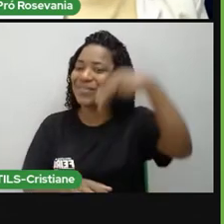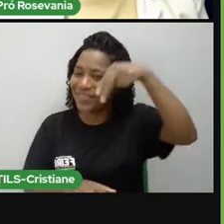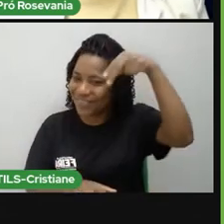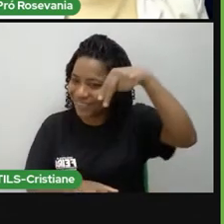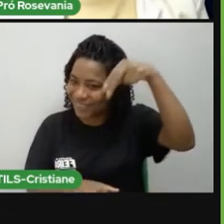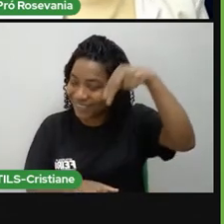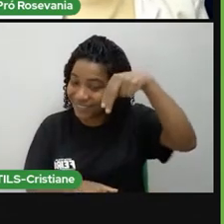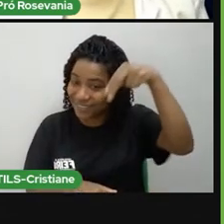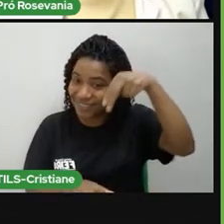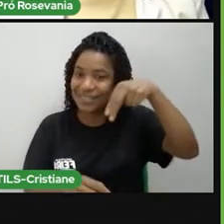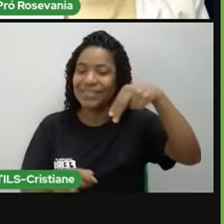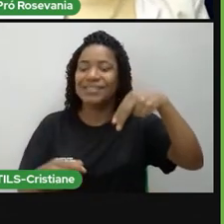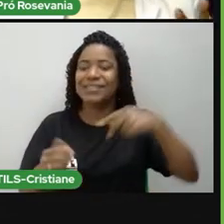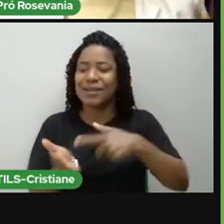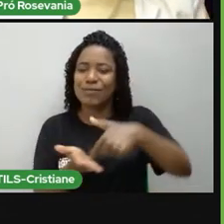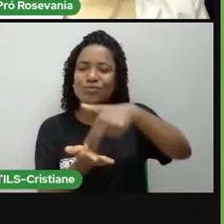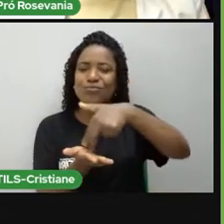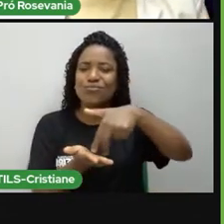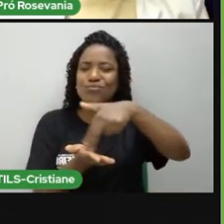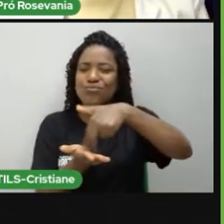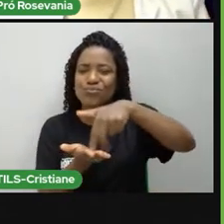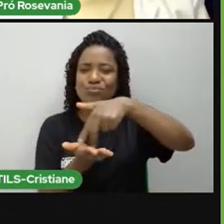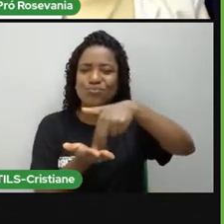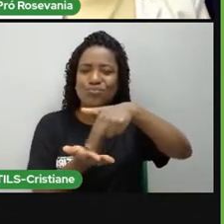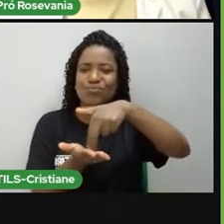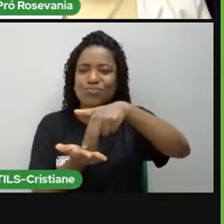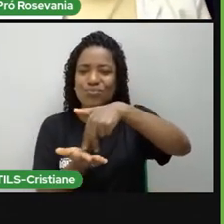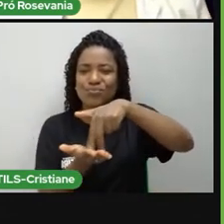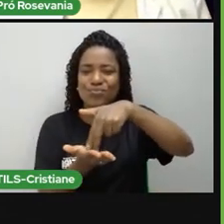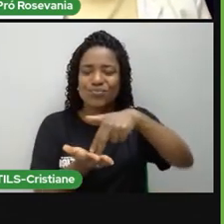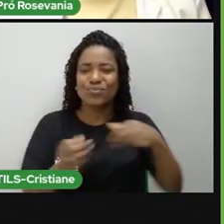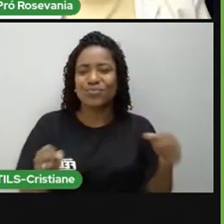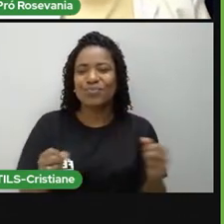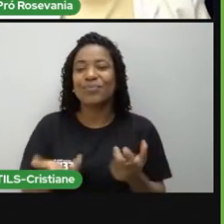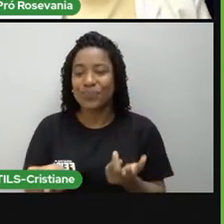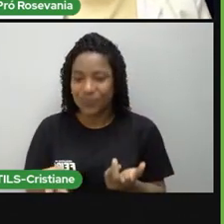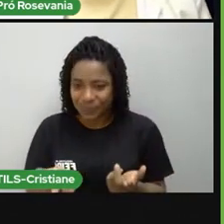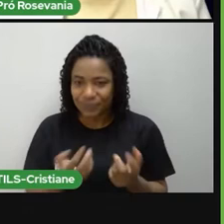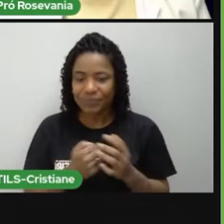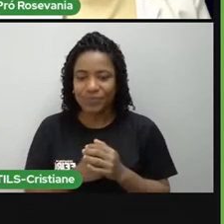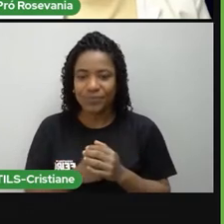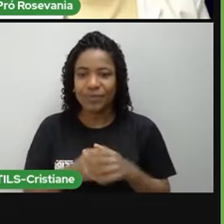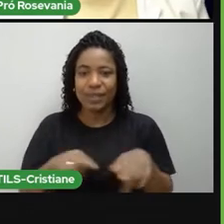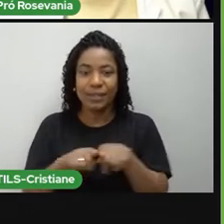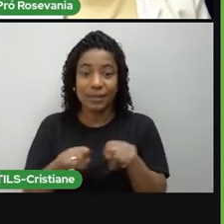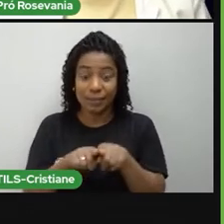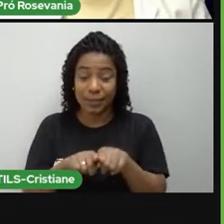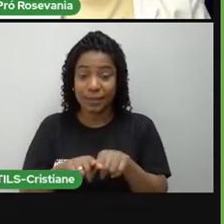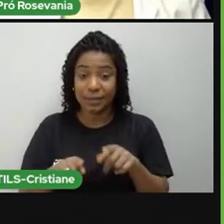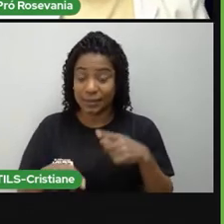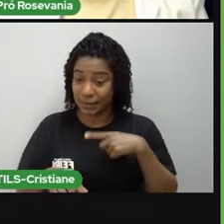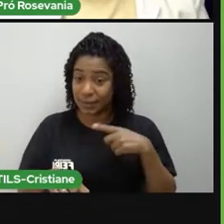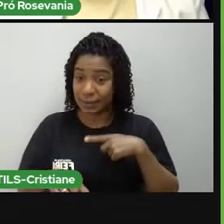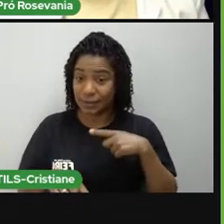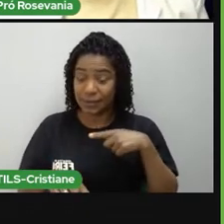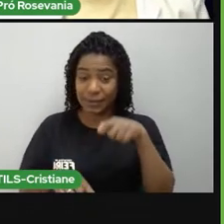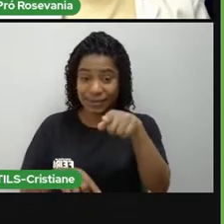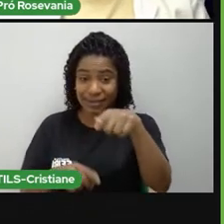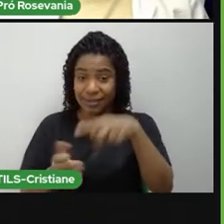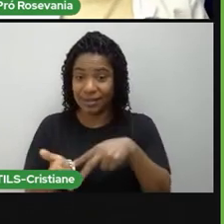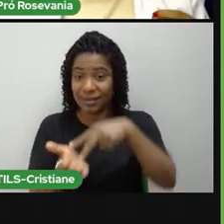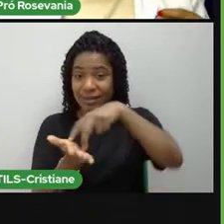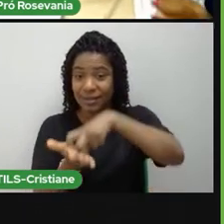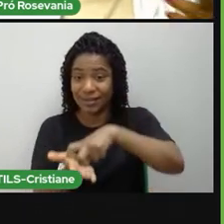a gente não perdeu essa ideia, a gente dança os dois, né, a questão, né, do maracatu que junta as